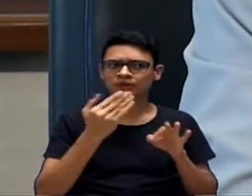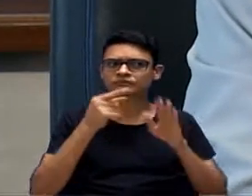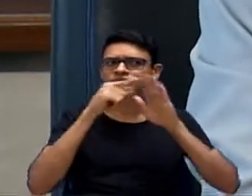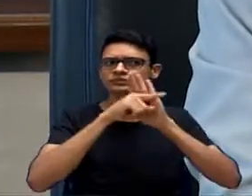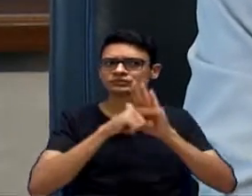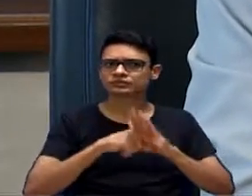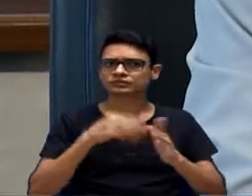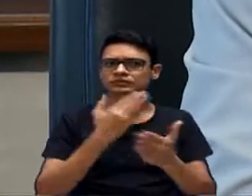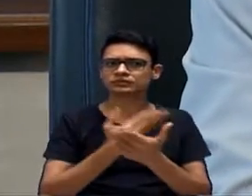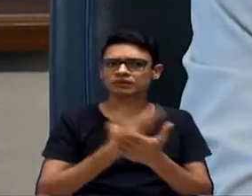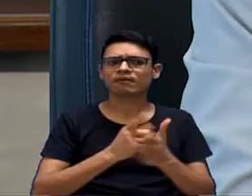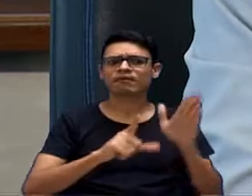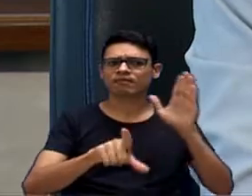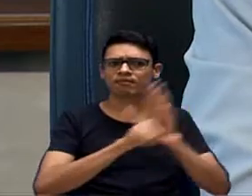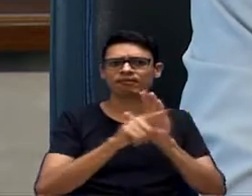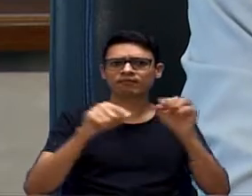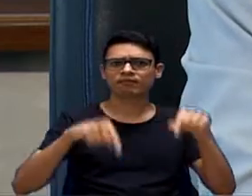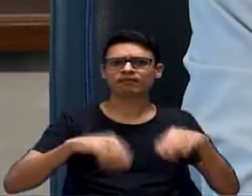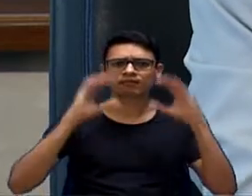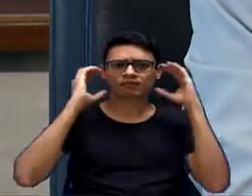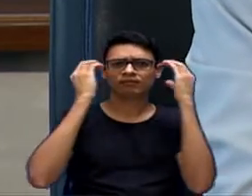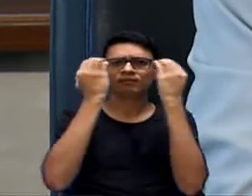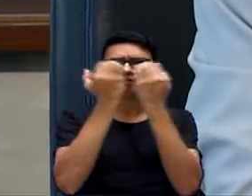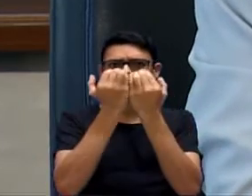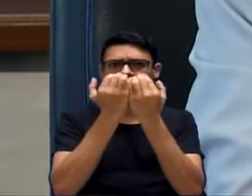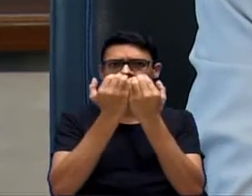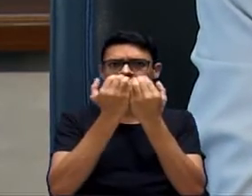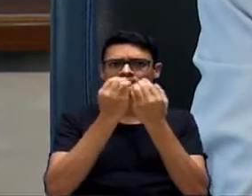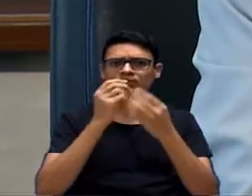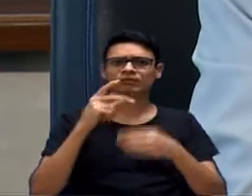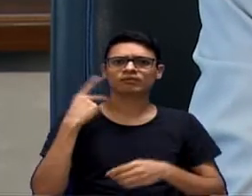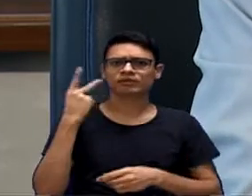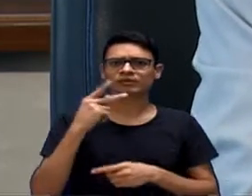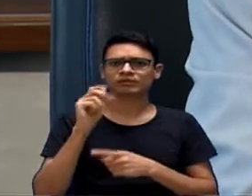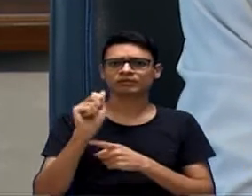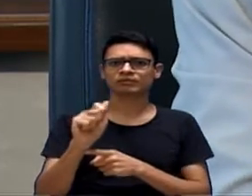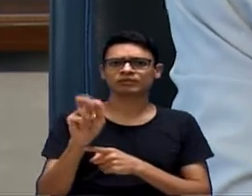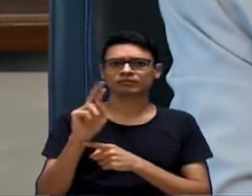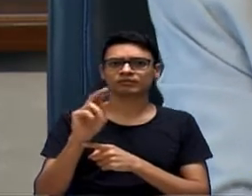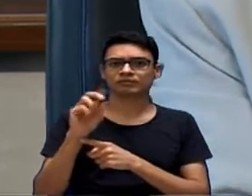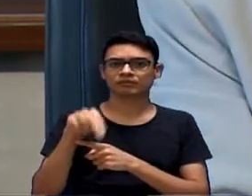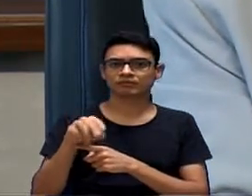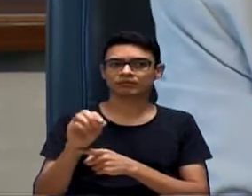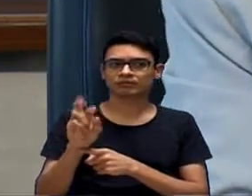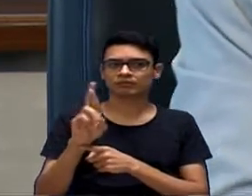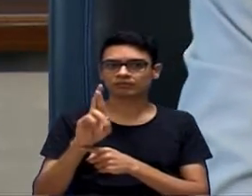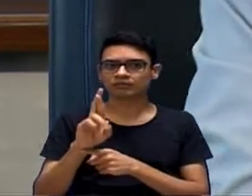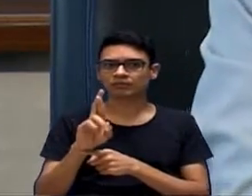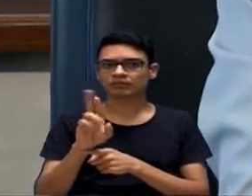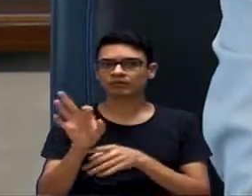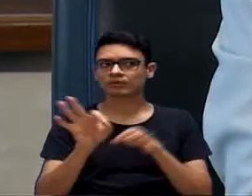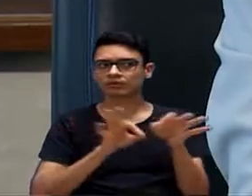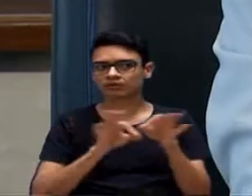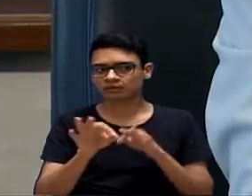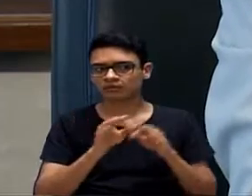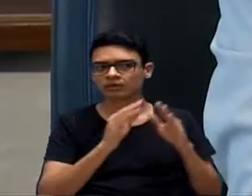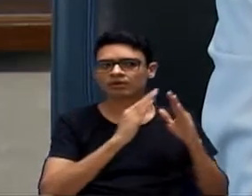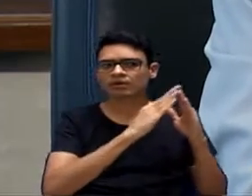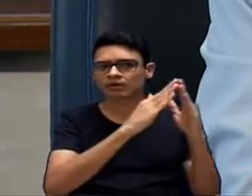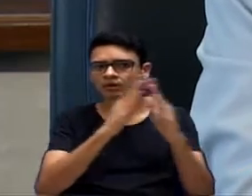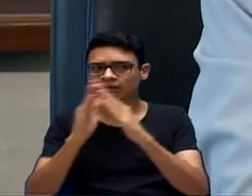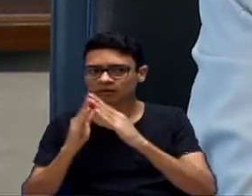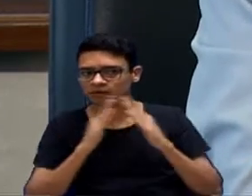lei desta casa, do vereador Arnô, relatório de impacto de vizinhança, o que que vai impactar aquela